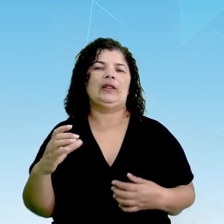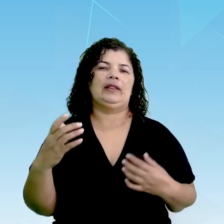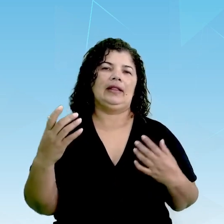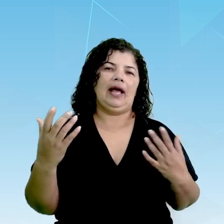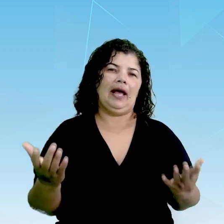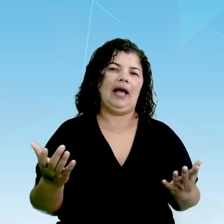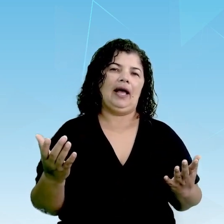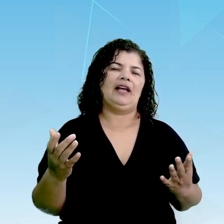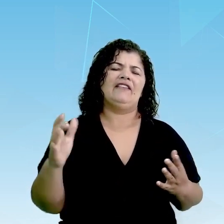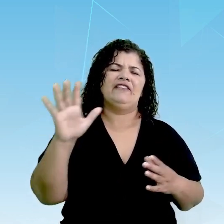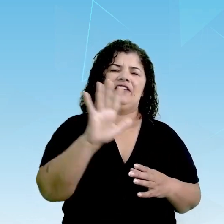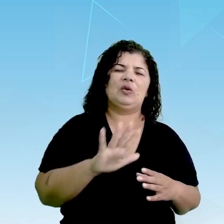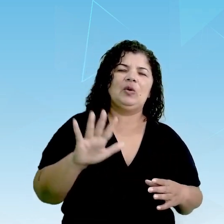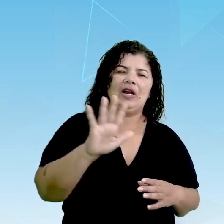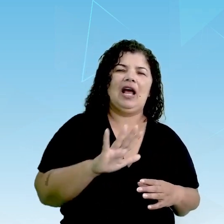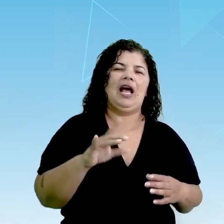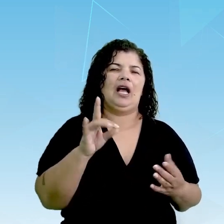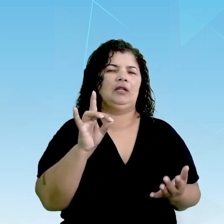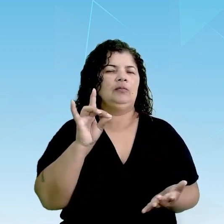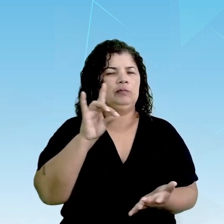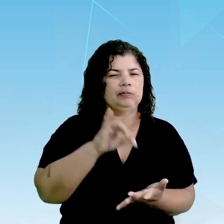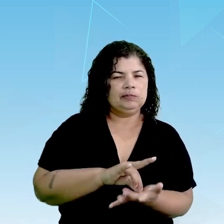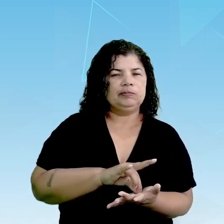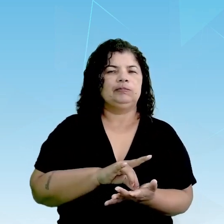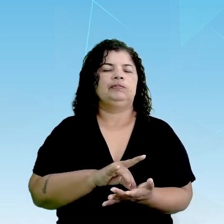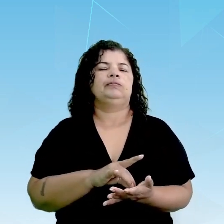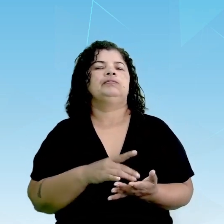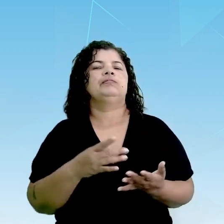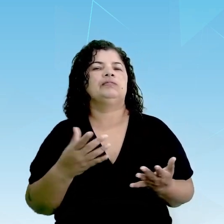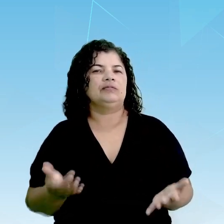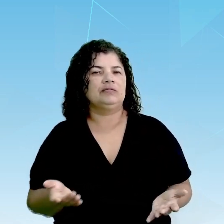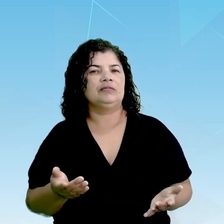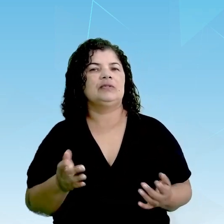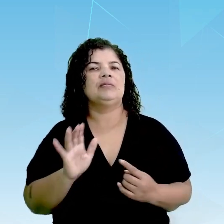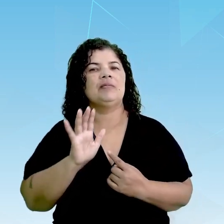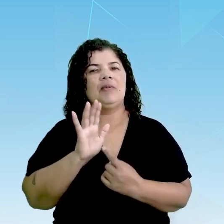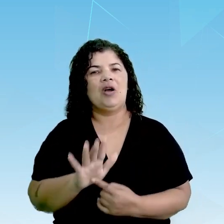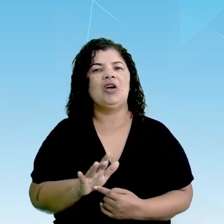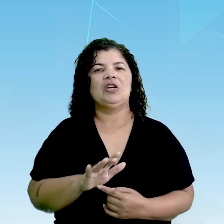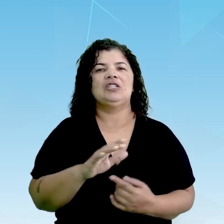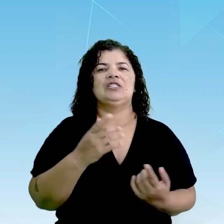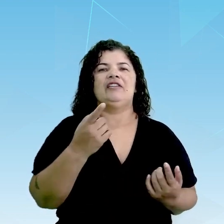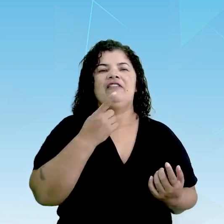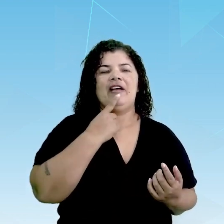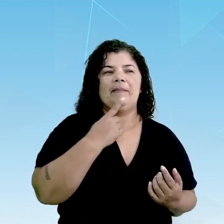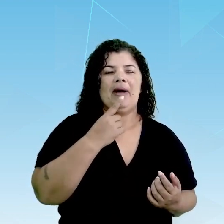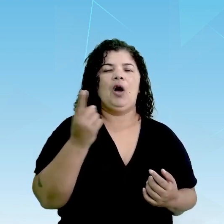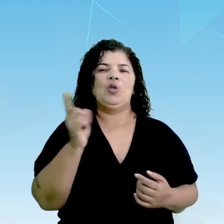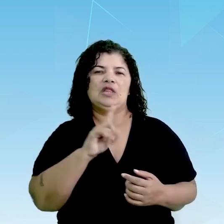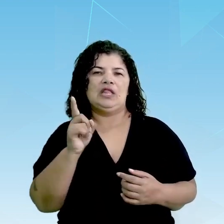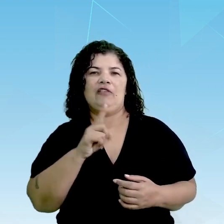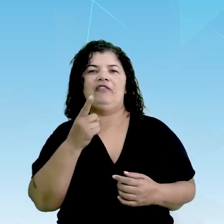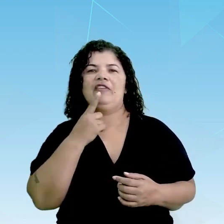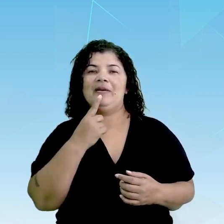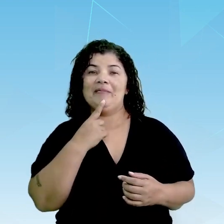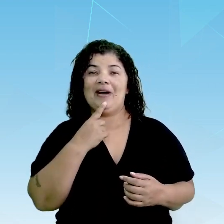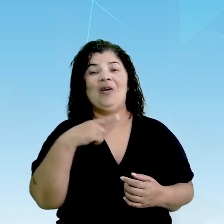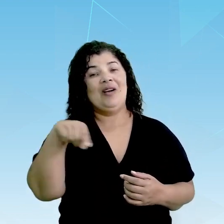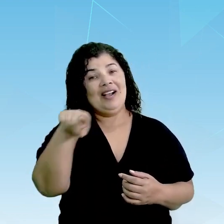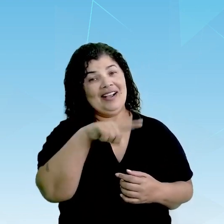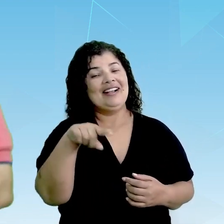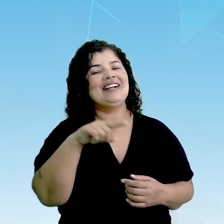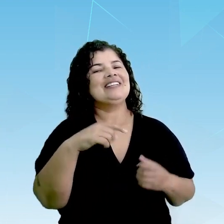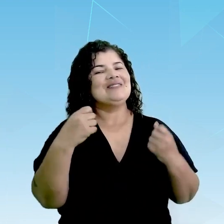Sentido figurado. Sentido real. Certo? Vimos elemento verbal, elemento não verbal. E eu proponho que